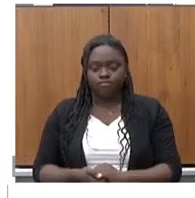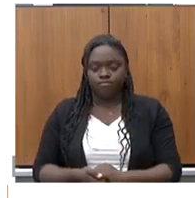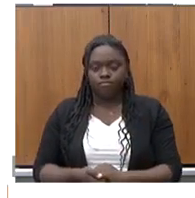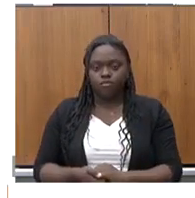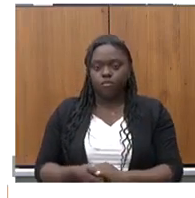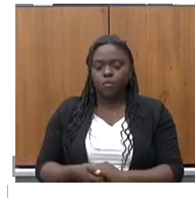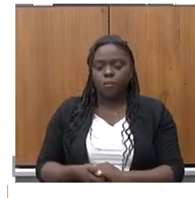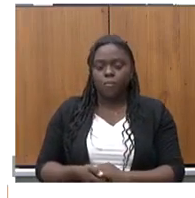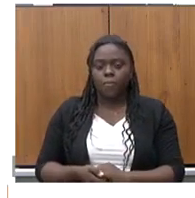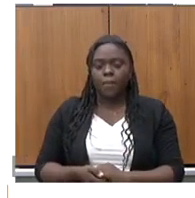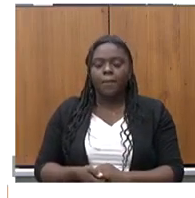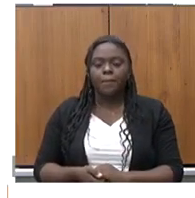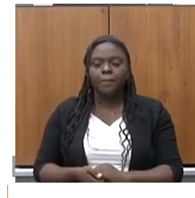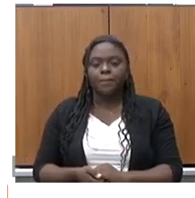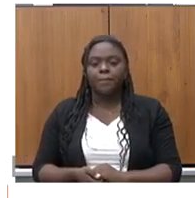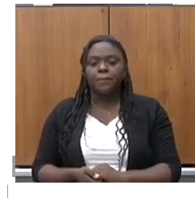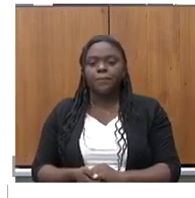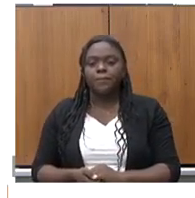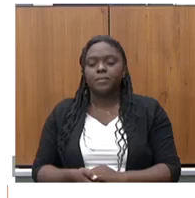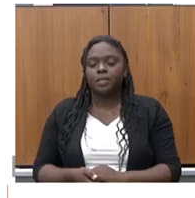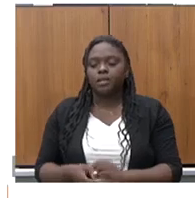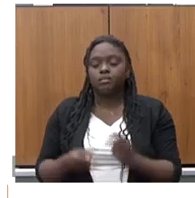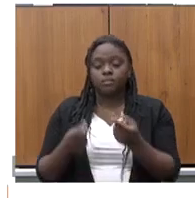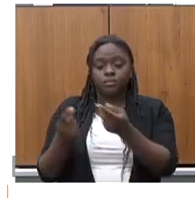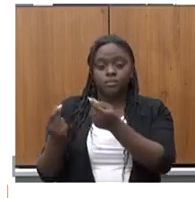E esse valor,